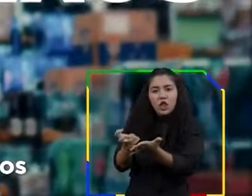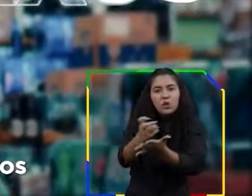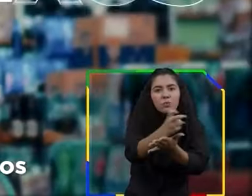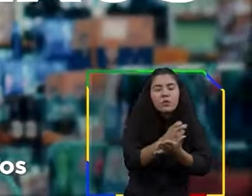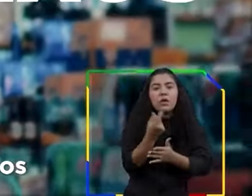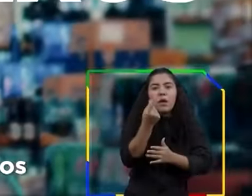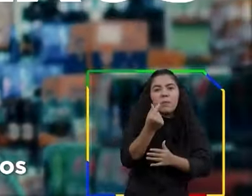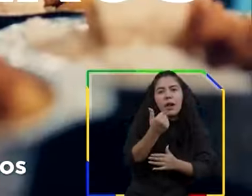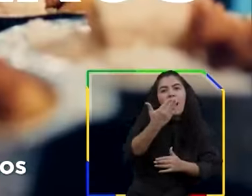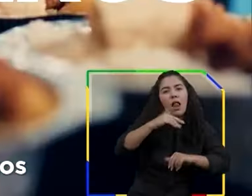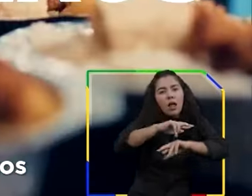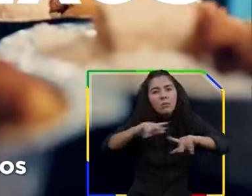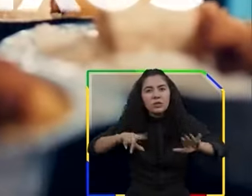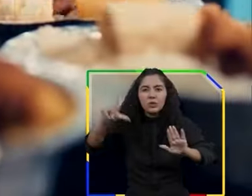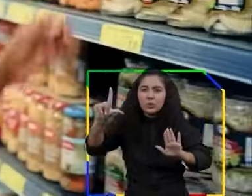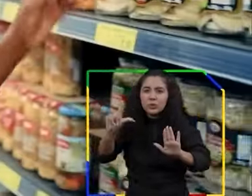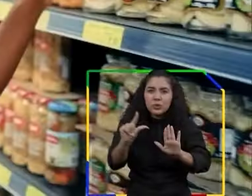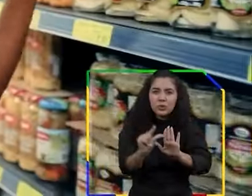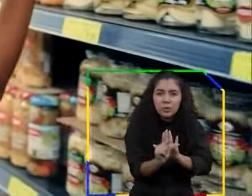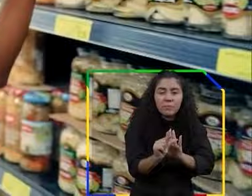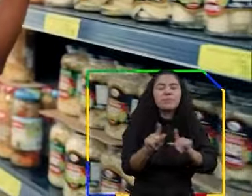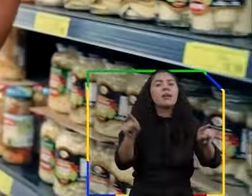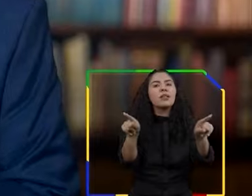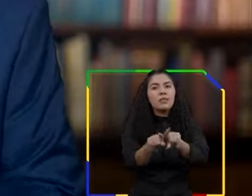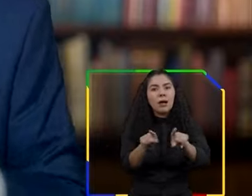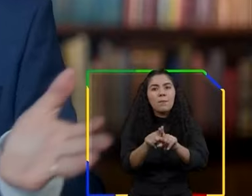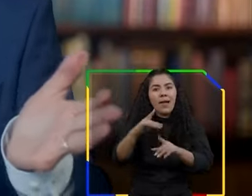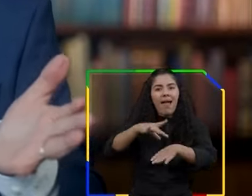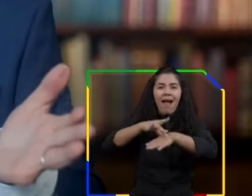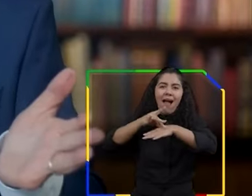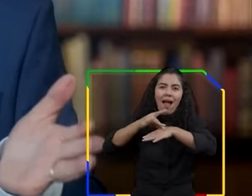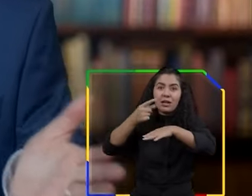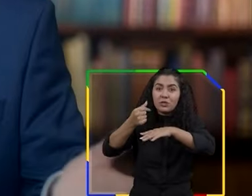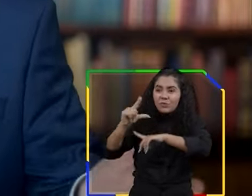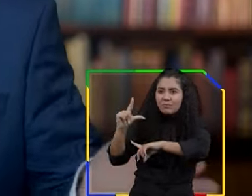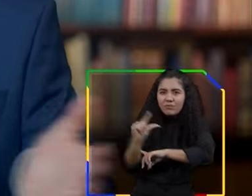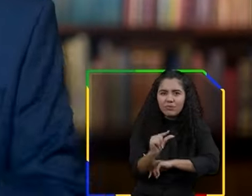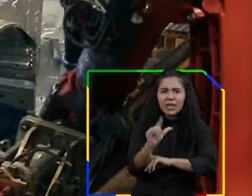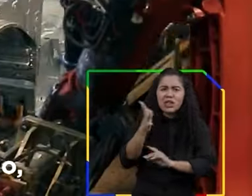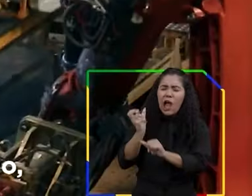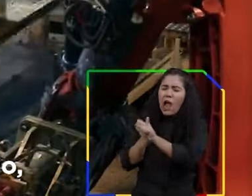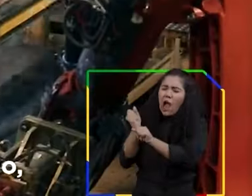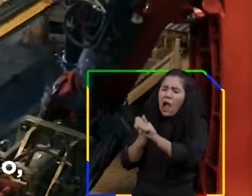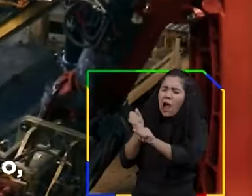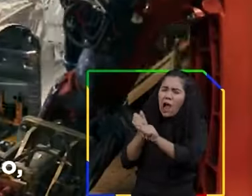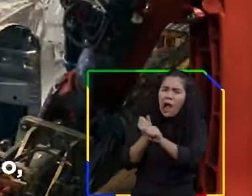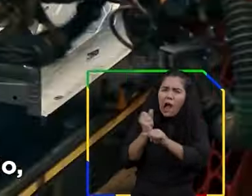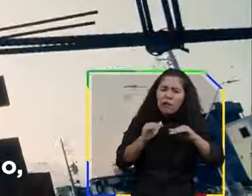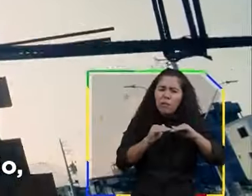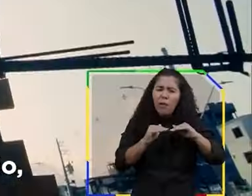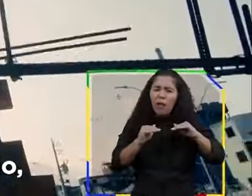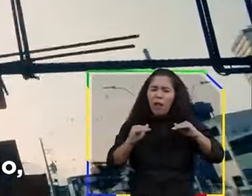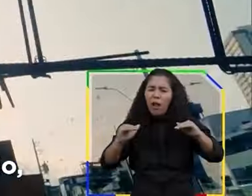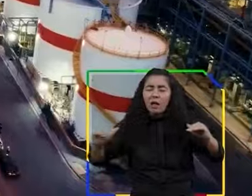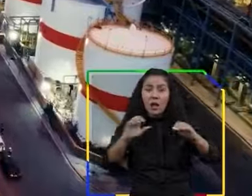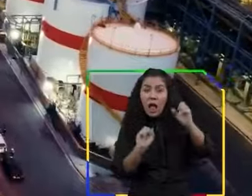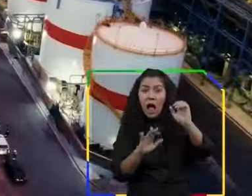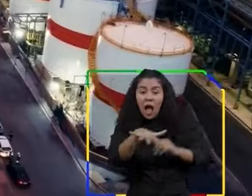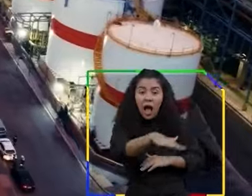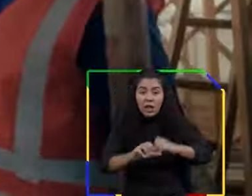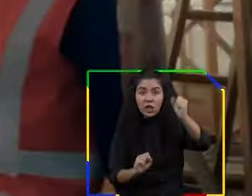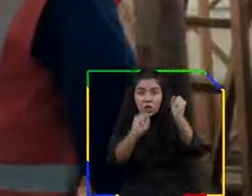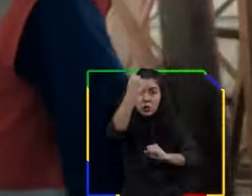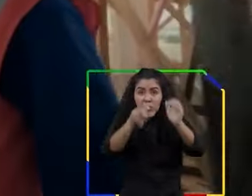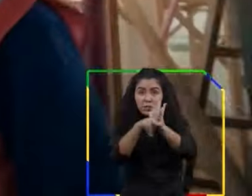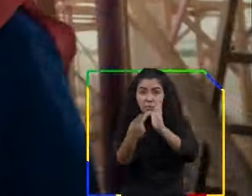e reduzir o preço dos alimentos e produtos essenciais, inclusive a carne. Depois de anos de estagnação, a